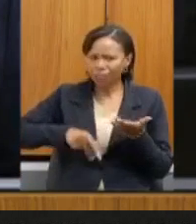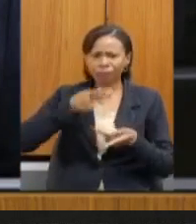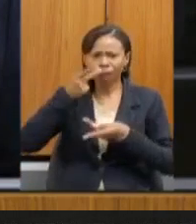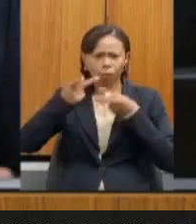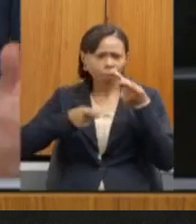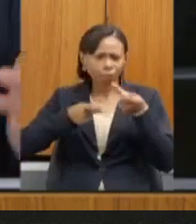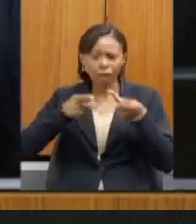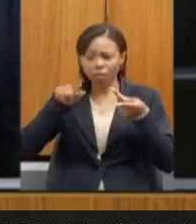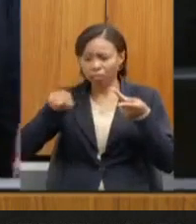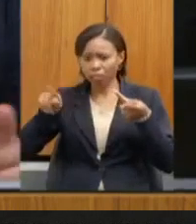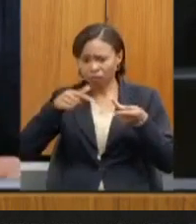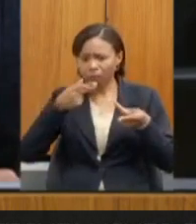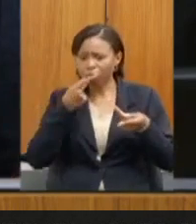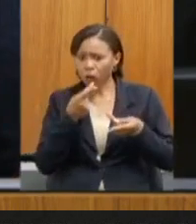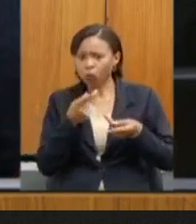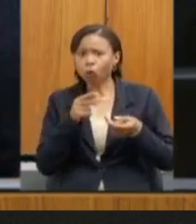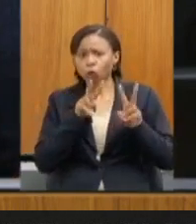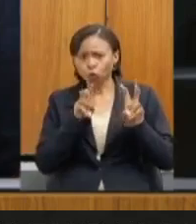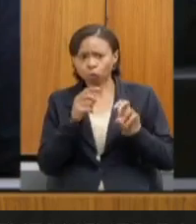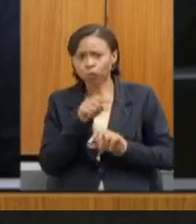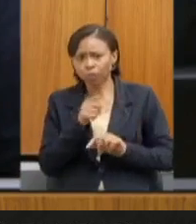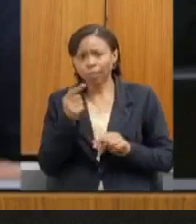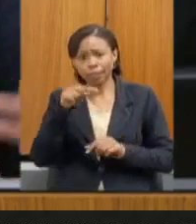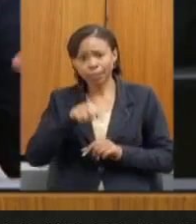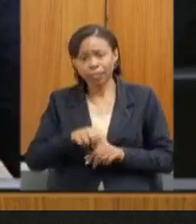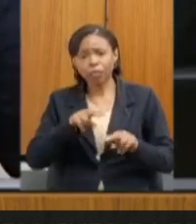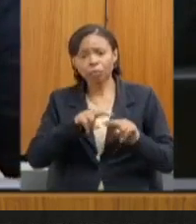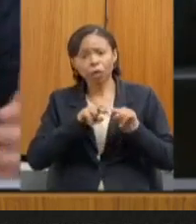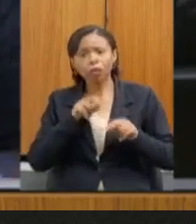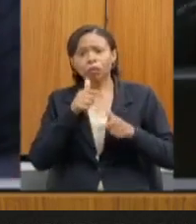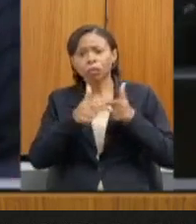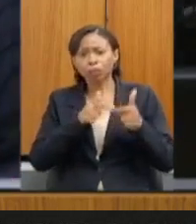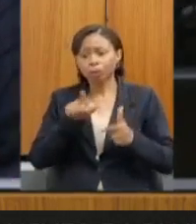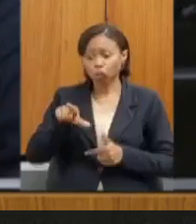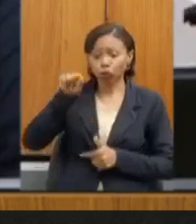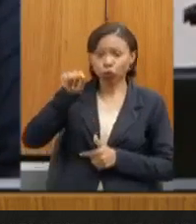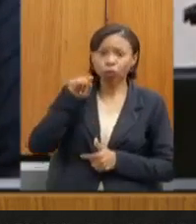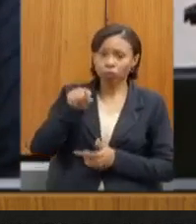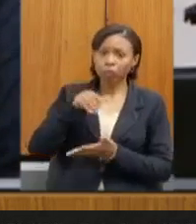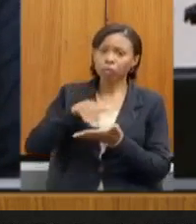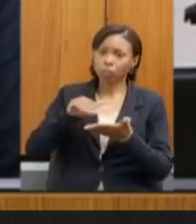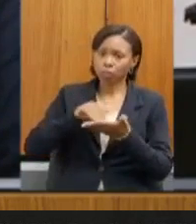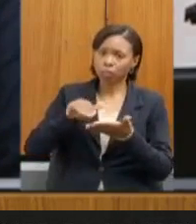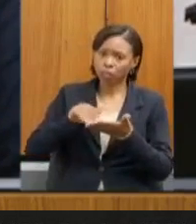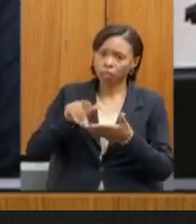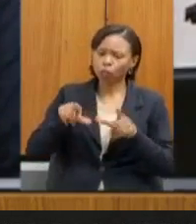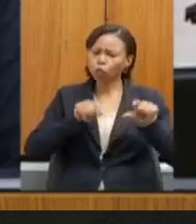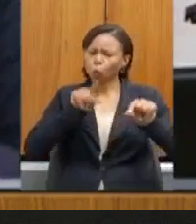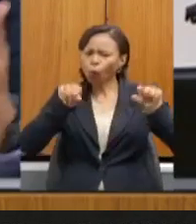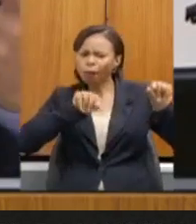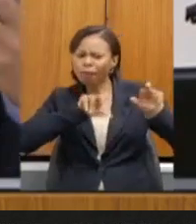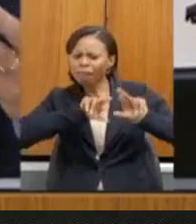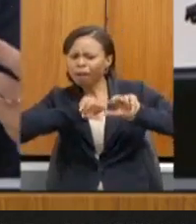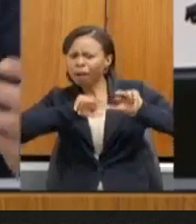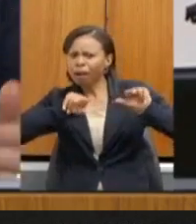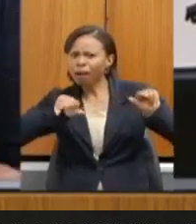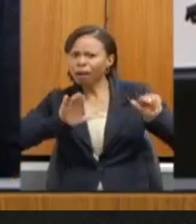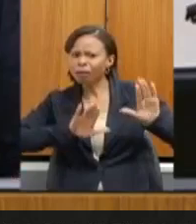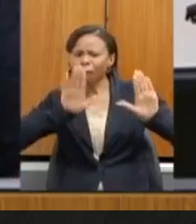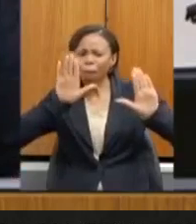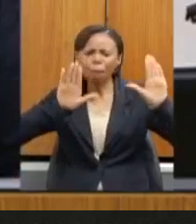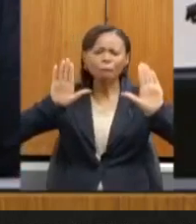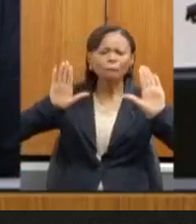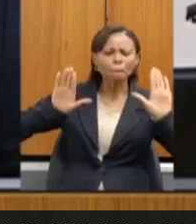pelo trabalho, pela escolha de ter escolhido dentro de tudo, dentro de vários candidatos